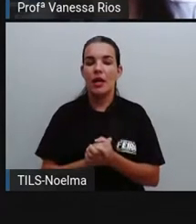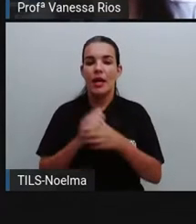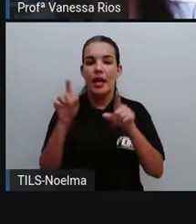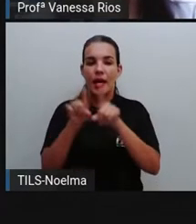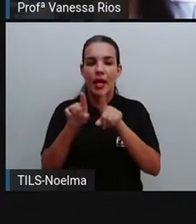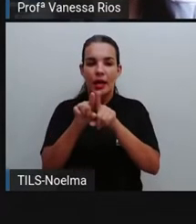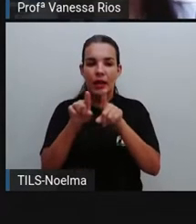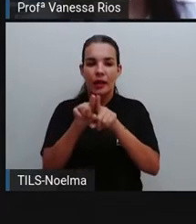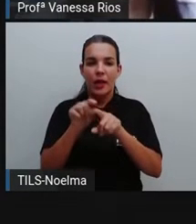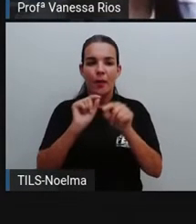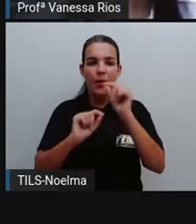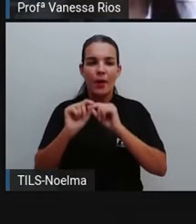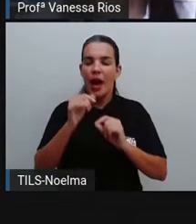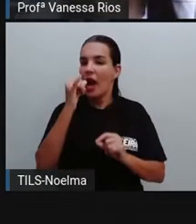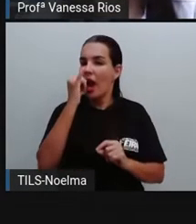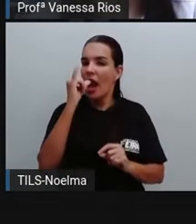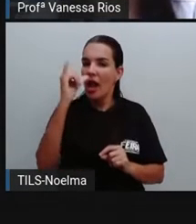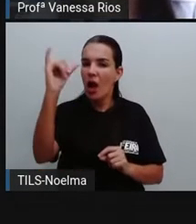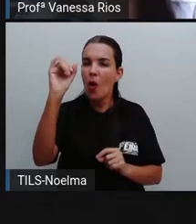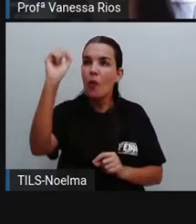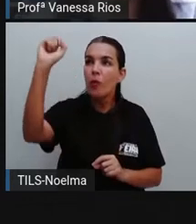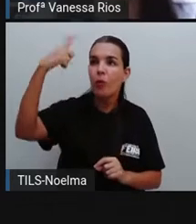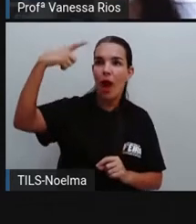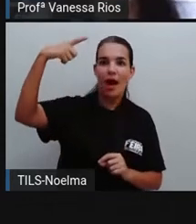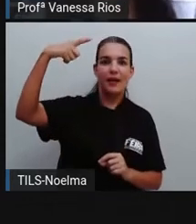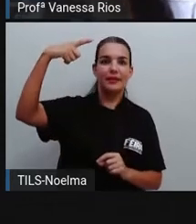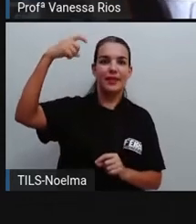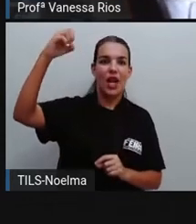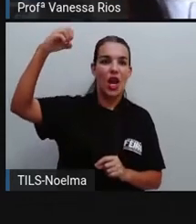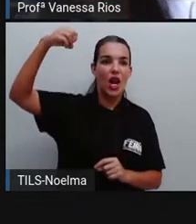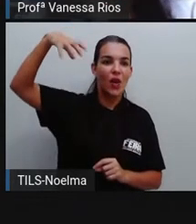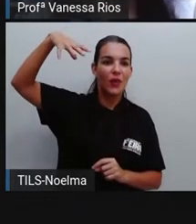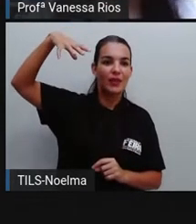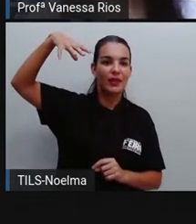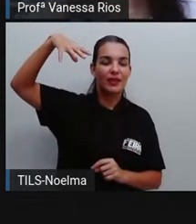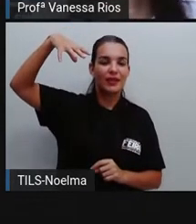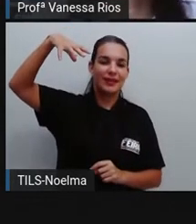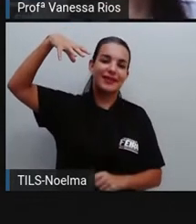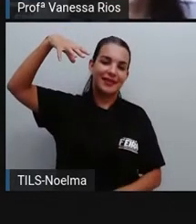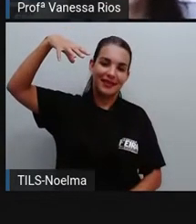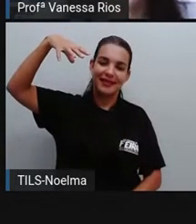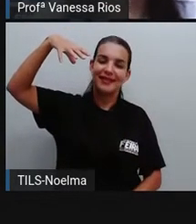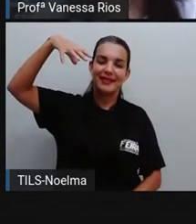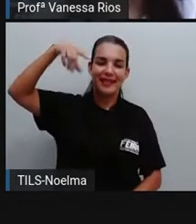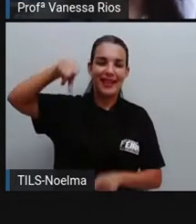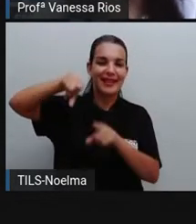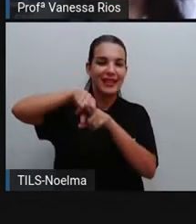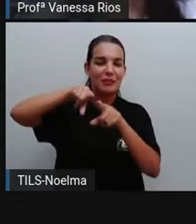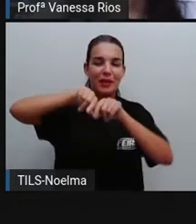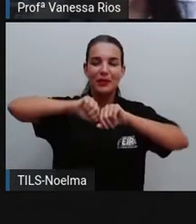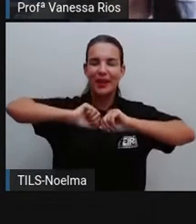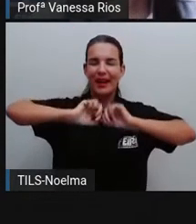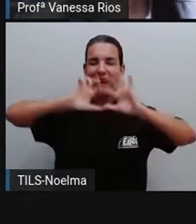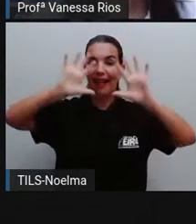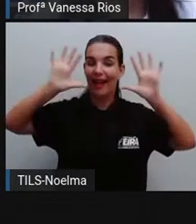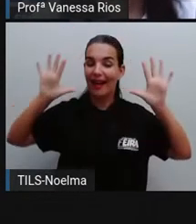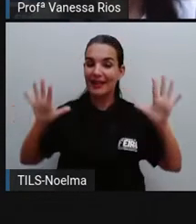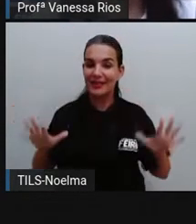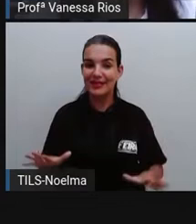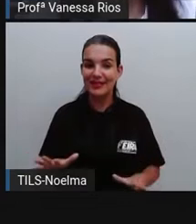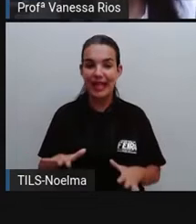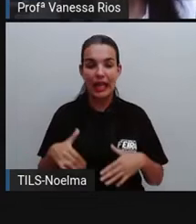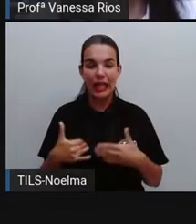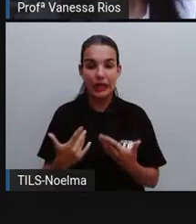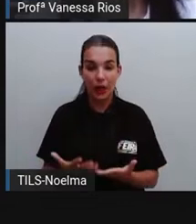aí energia luminosa, que está relacionada à luz, né? A claridade. Então,